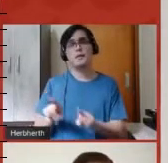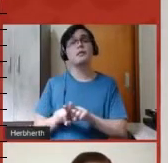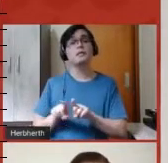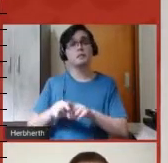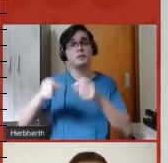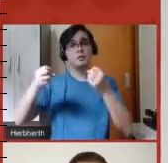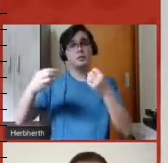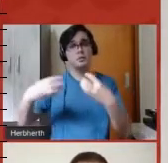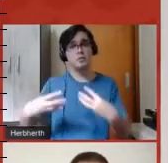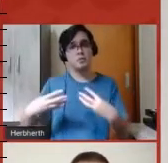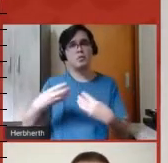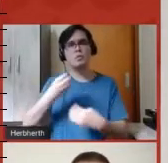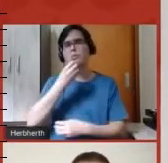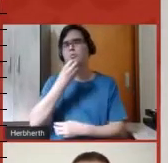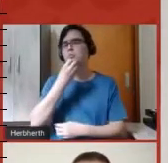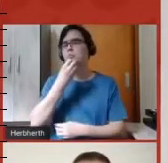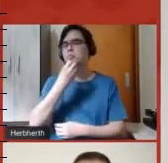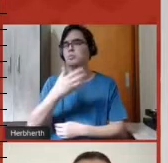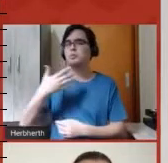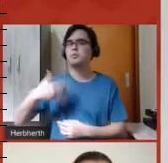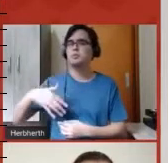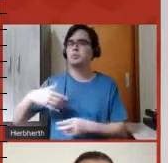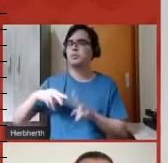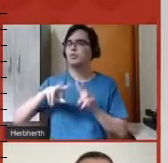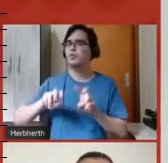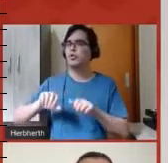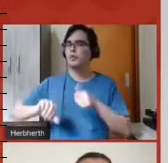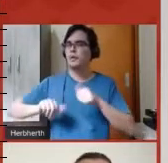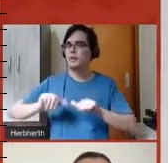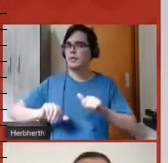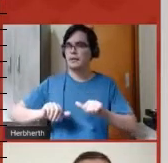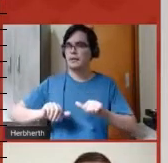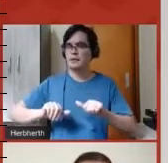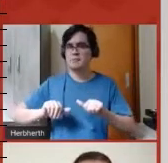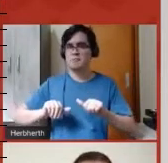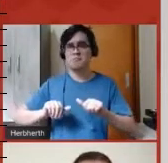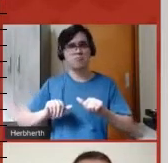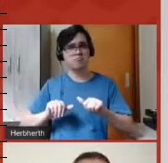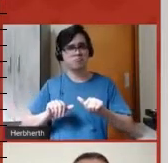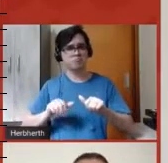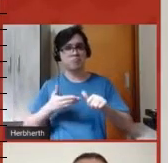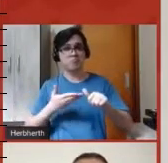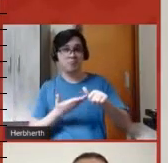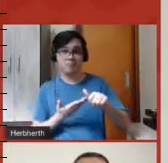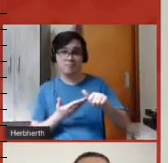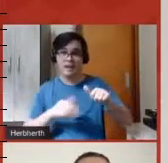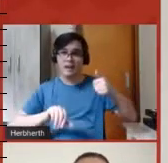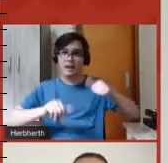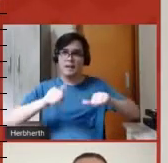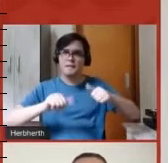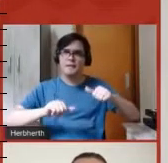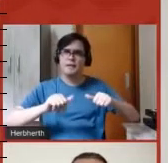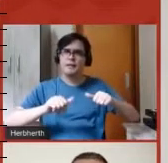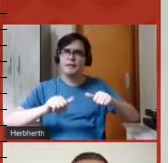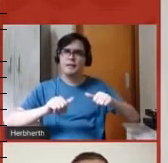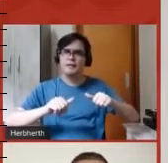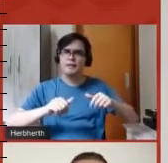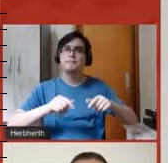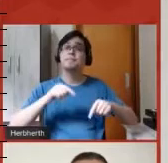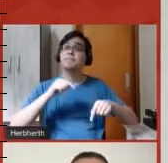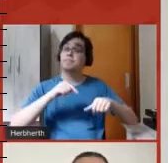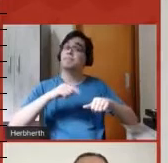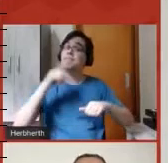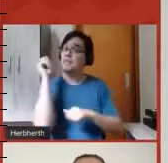sobre a questão aqui da avaliação, né, avaliações, avaliar o processo de avaliação, ele é desafiador